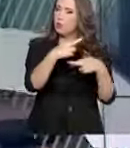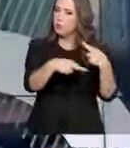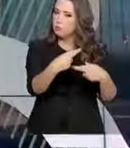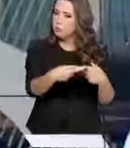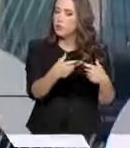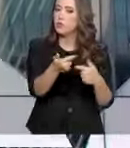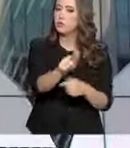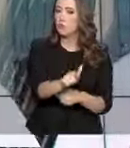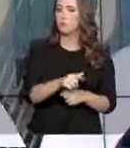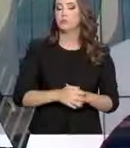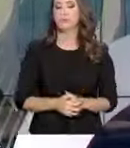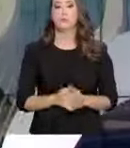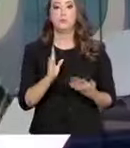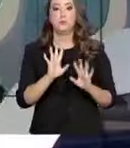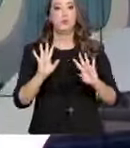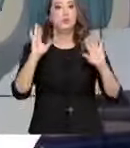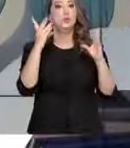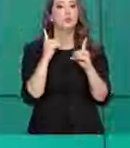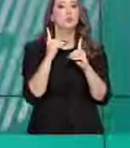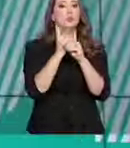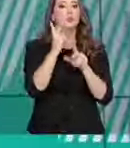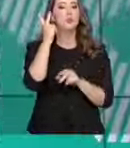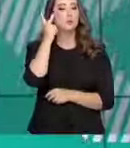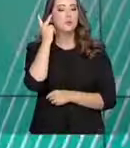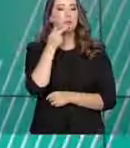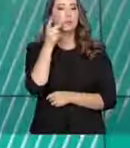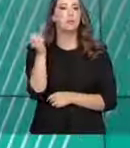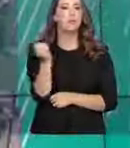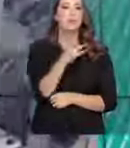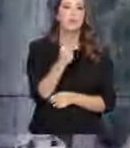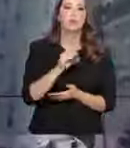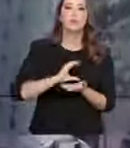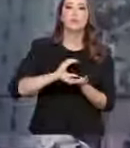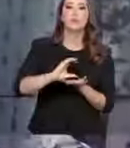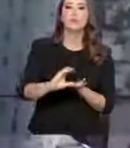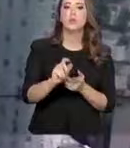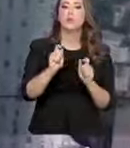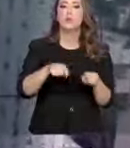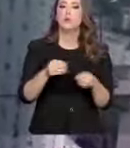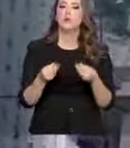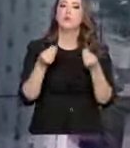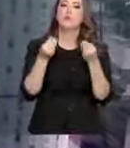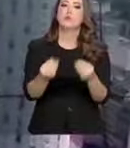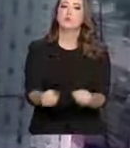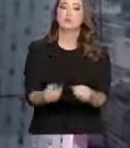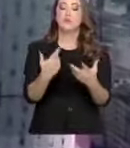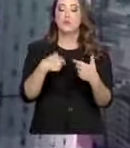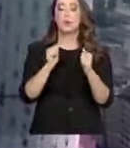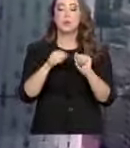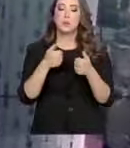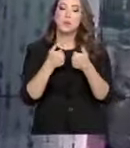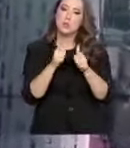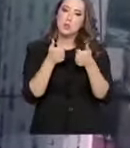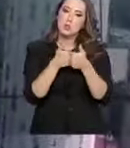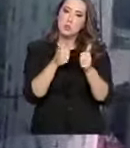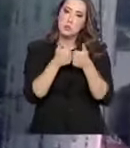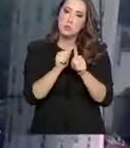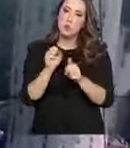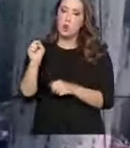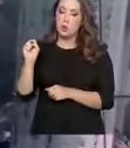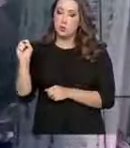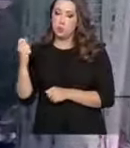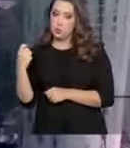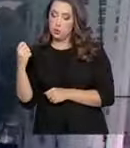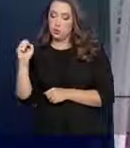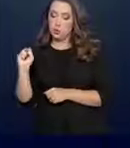Hoje, em São Paulo, o ministro falou dos benefícios que os novos investimentos podem trazer para o escoamento da produção do sul do